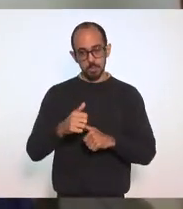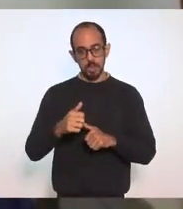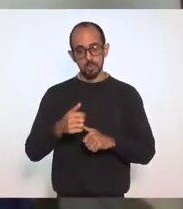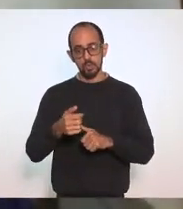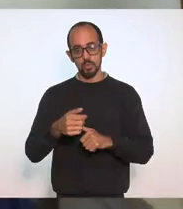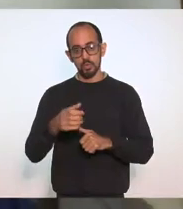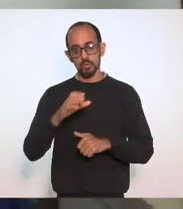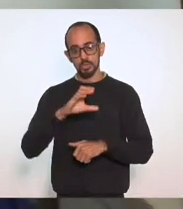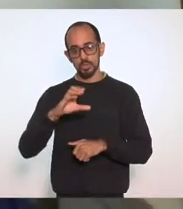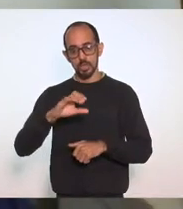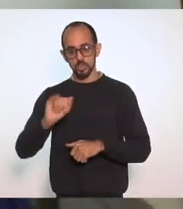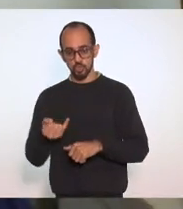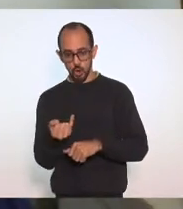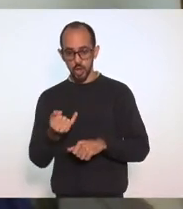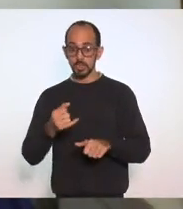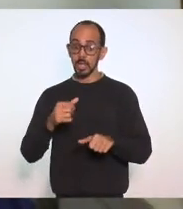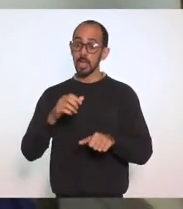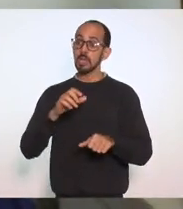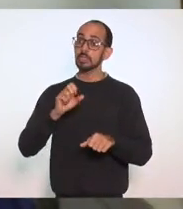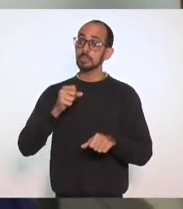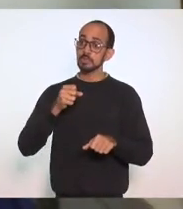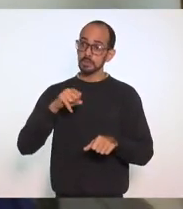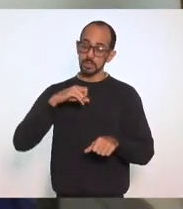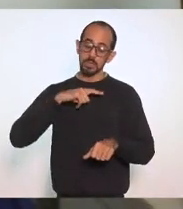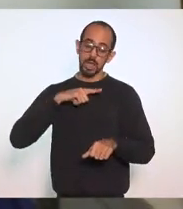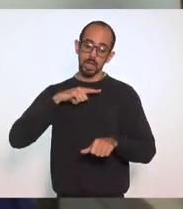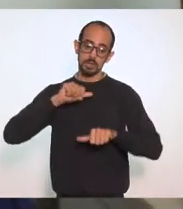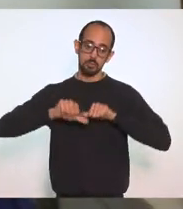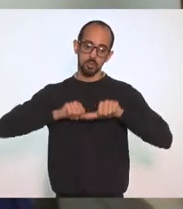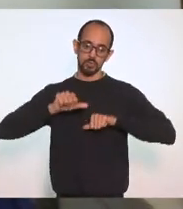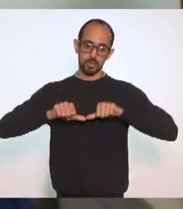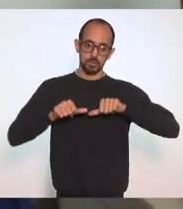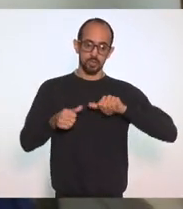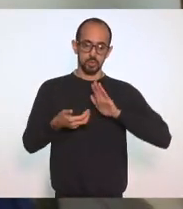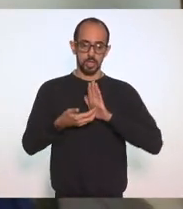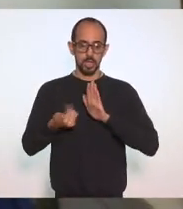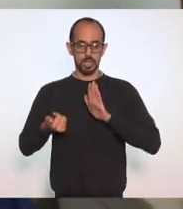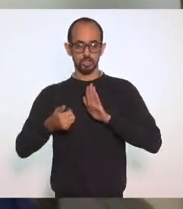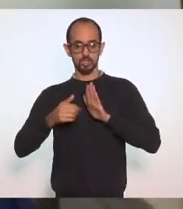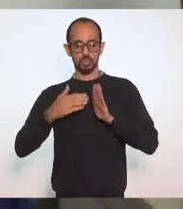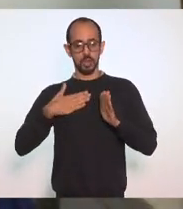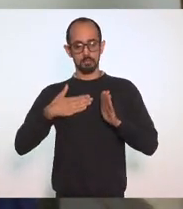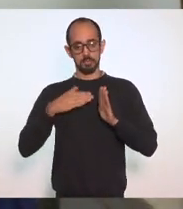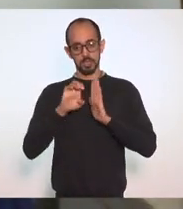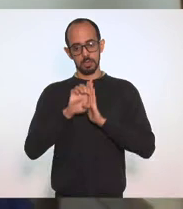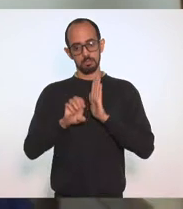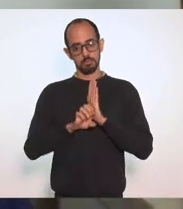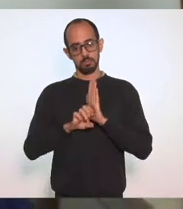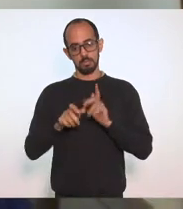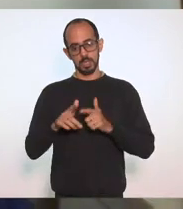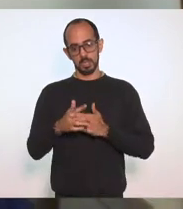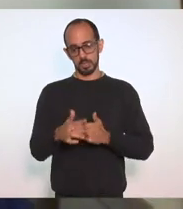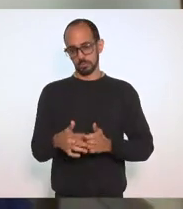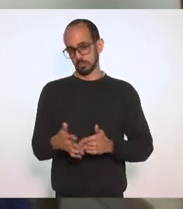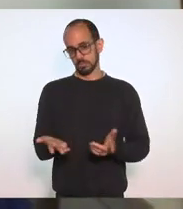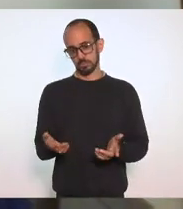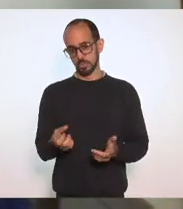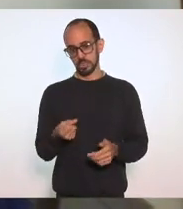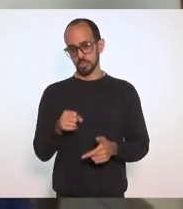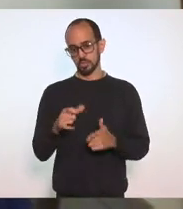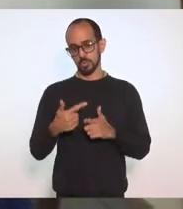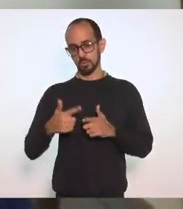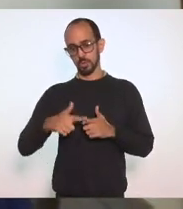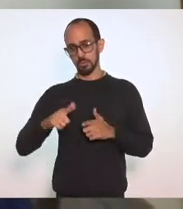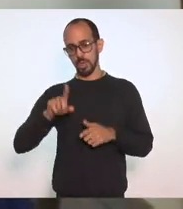CCJ, com essa modificação, e posso retirar a minha emenda. Não tem problema nenhum. Se o problema é da minha